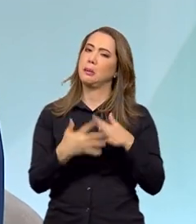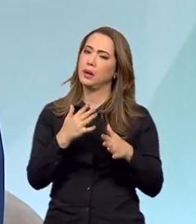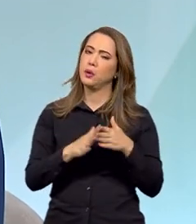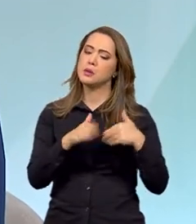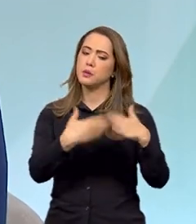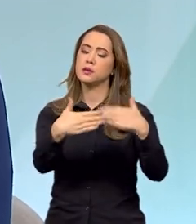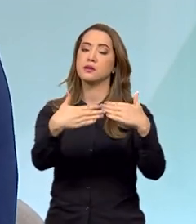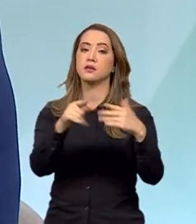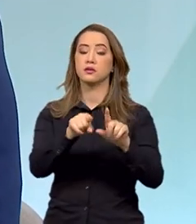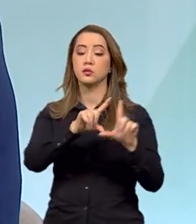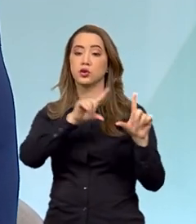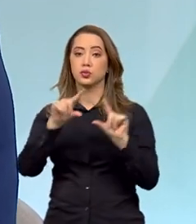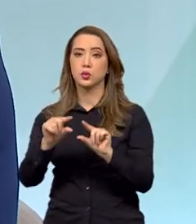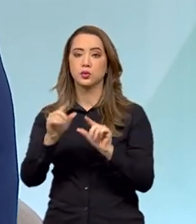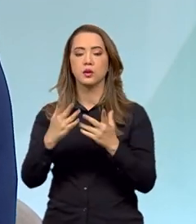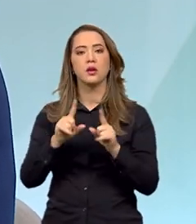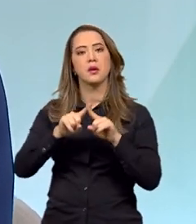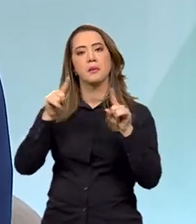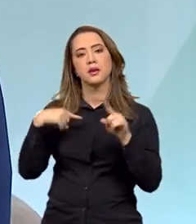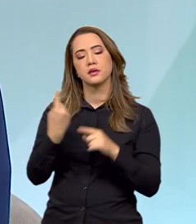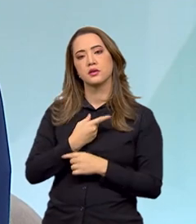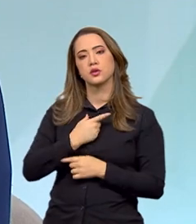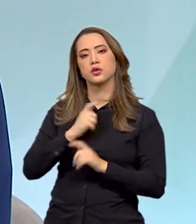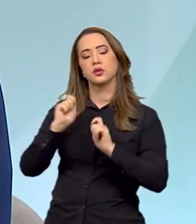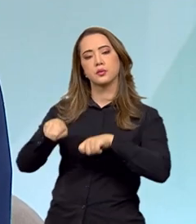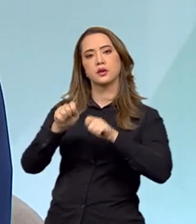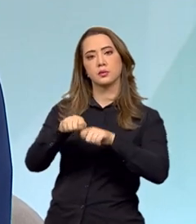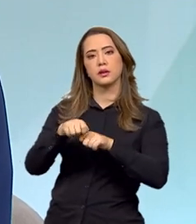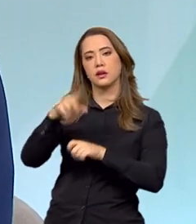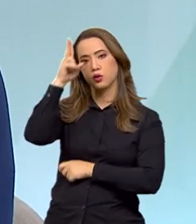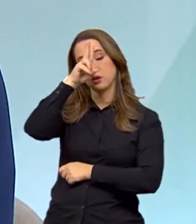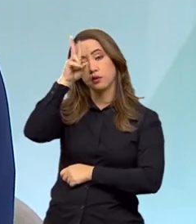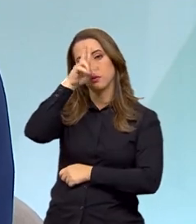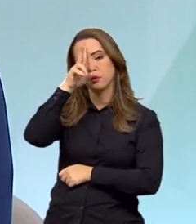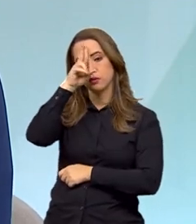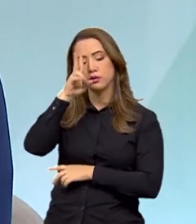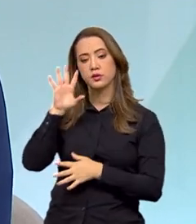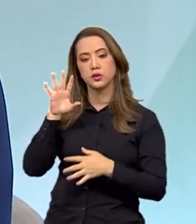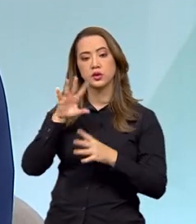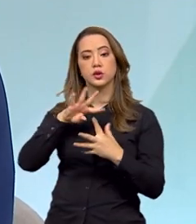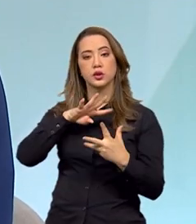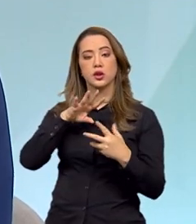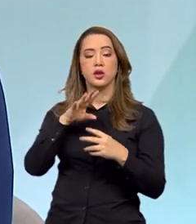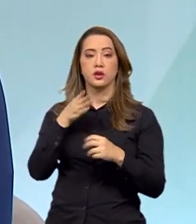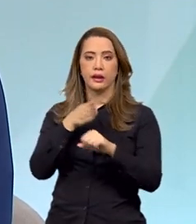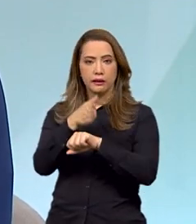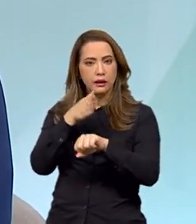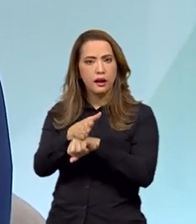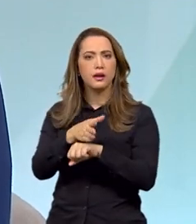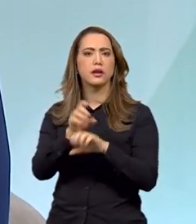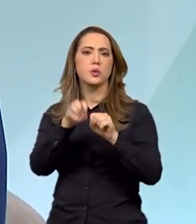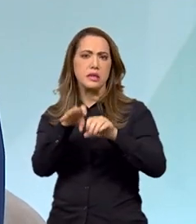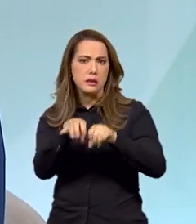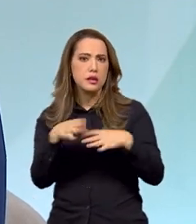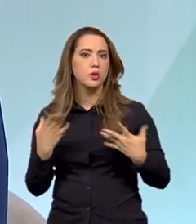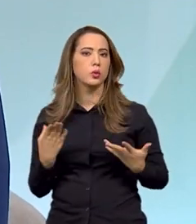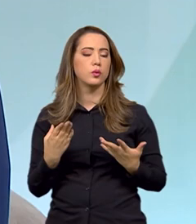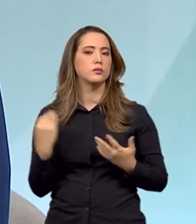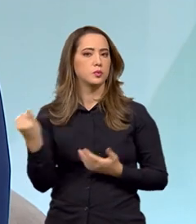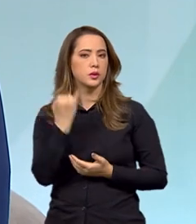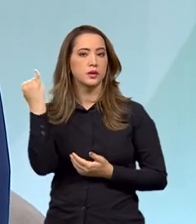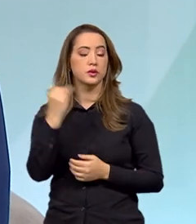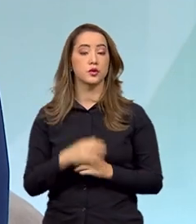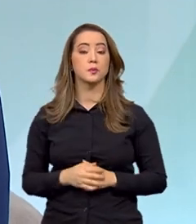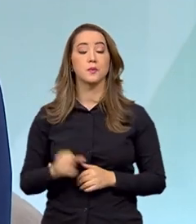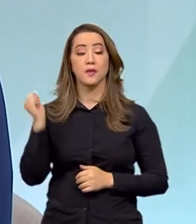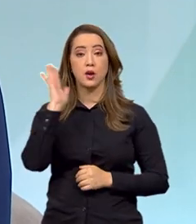esse processo. Houve uma redução. Mas nós temos uma tendência histórica de universalização do acesso à educação. O Brasil criou o